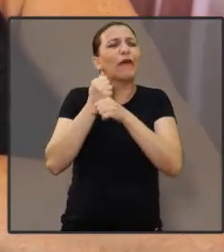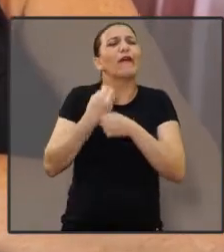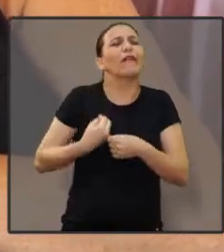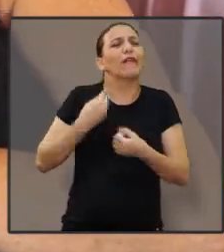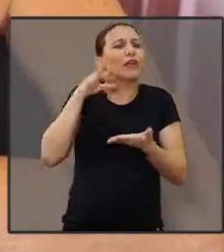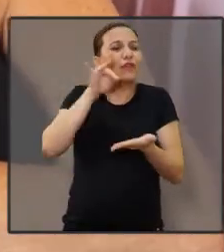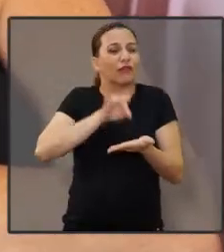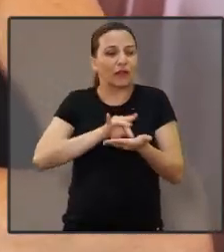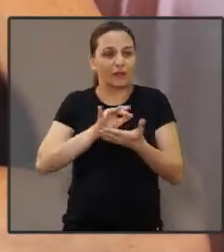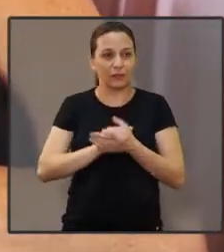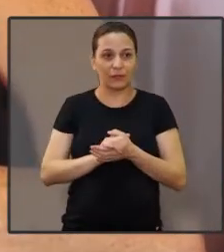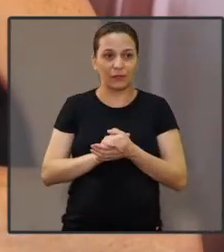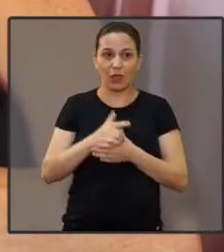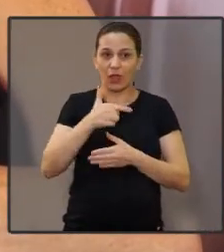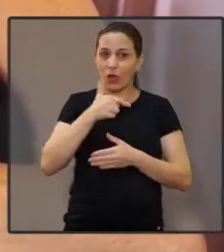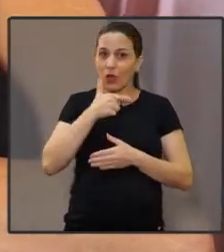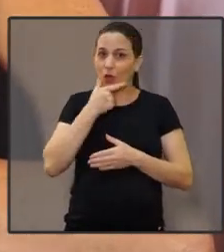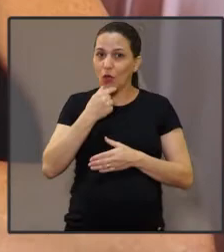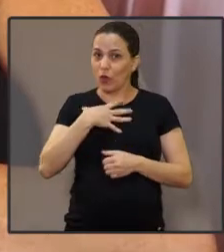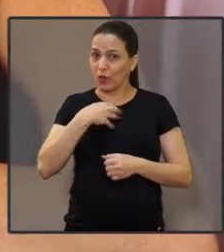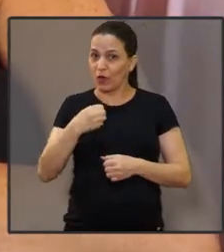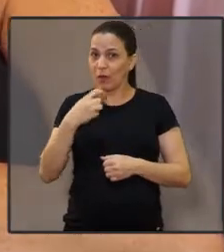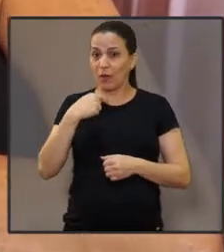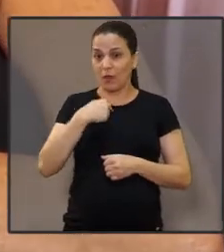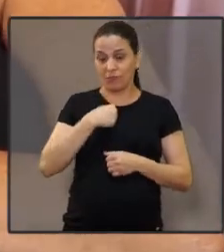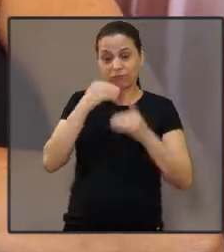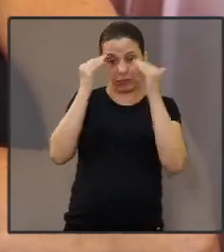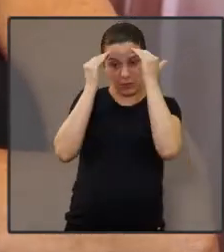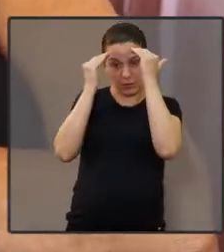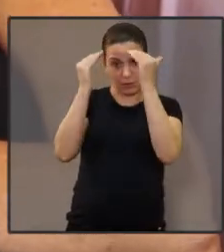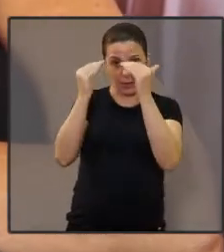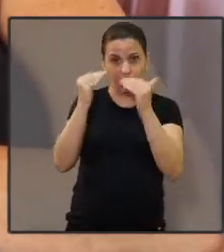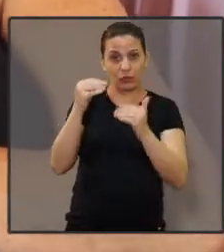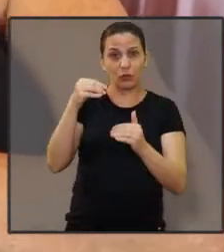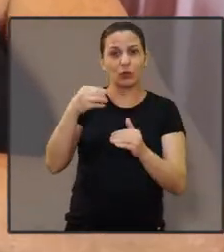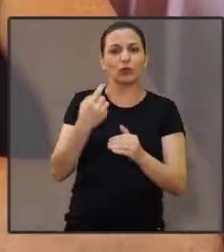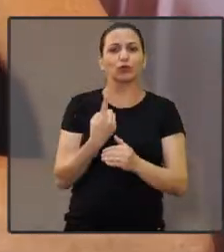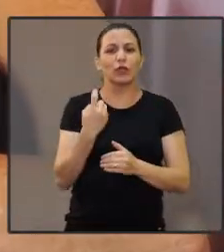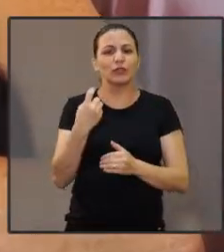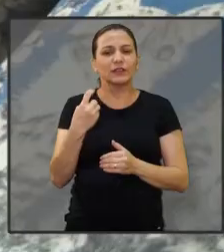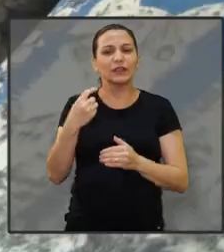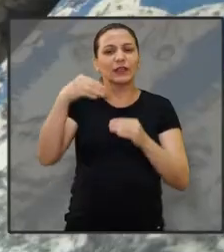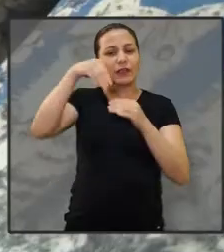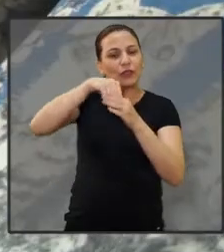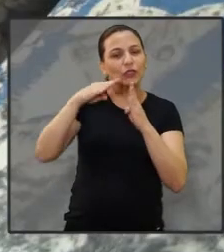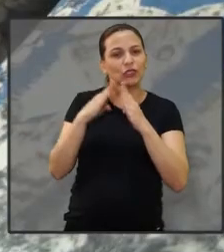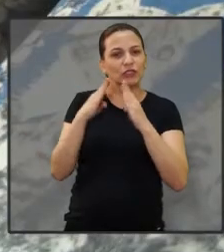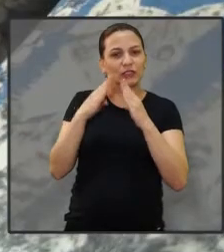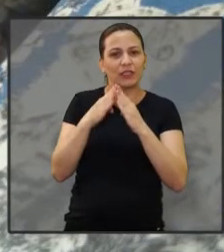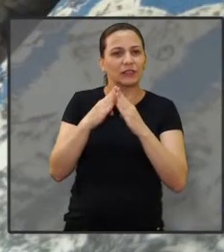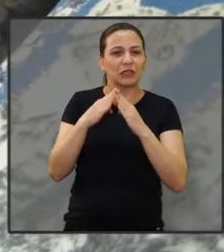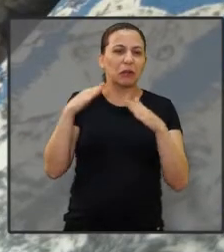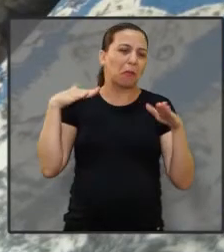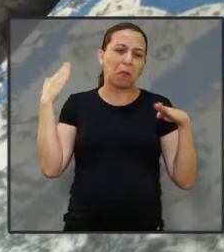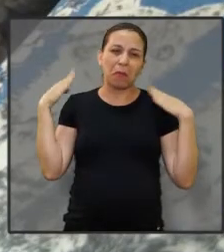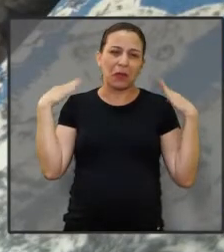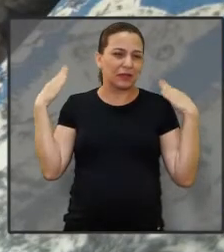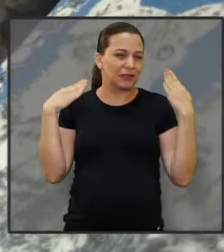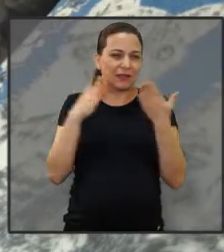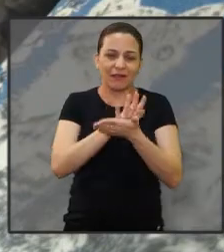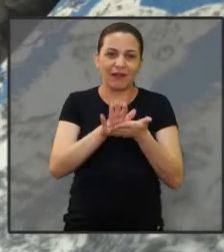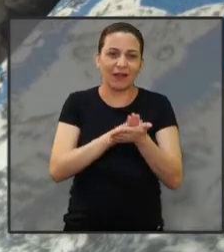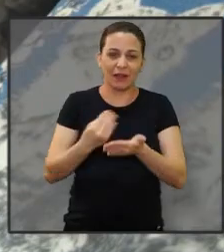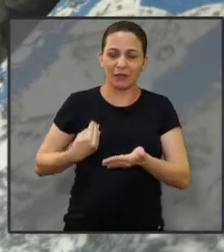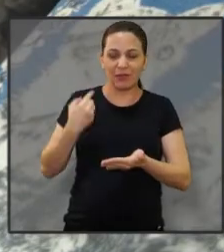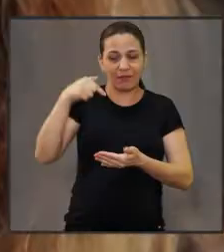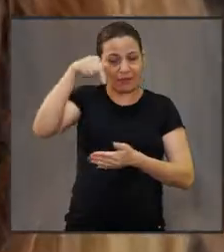respeito muito meus filhos. Por isso que eu estou aqui sozinha, aqui dentro da minha casa, eu não saio para lugar nenhum, como eu te falei. A minha